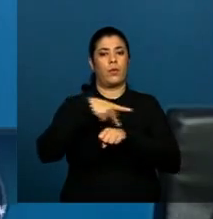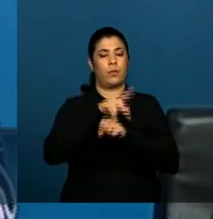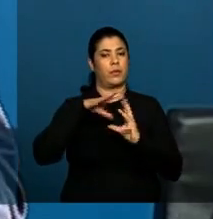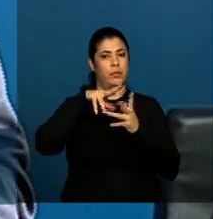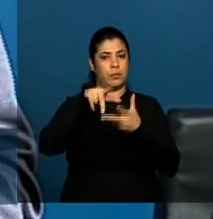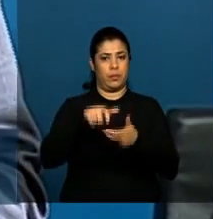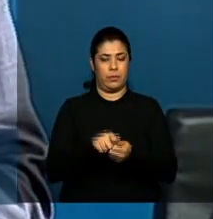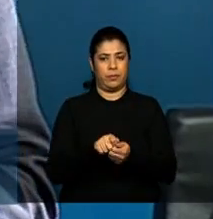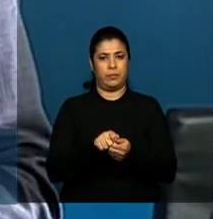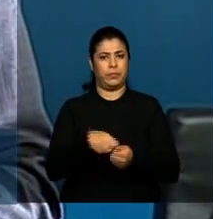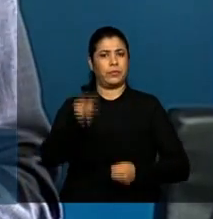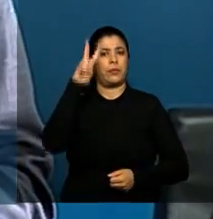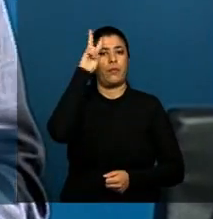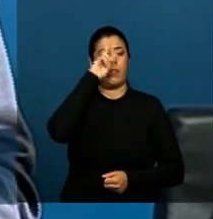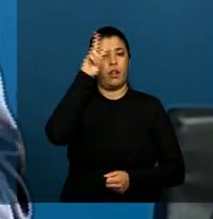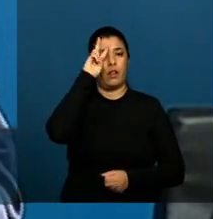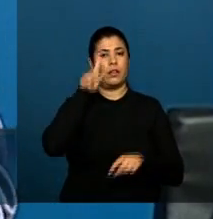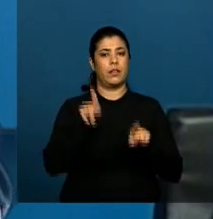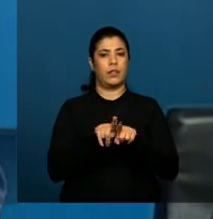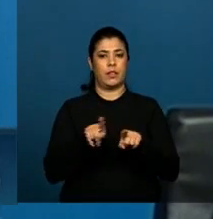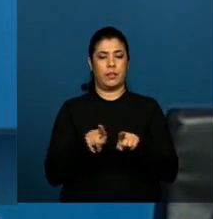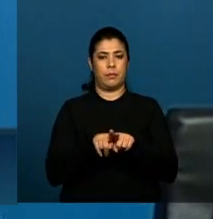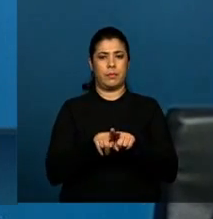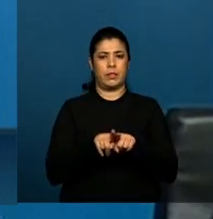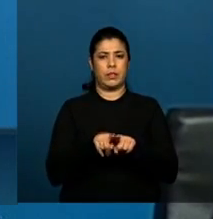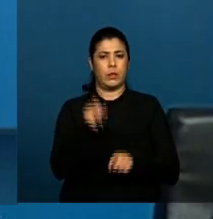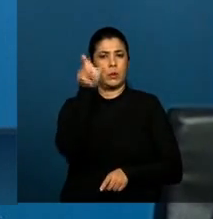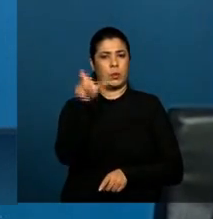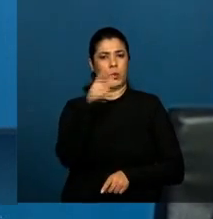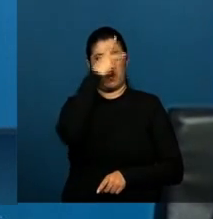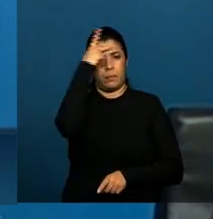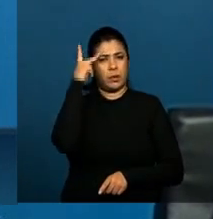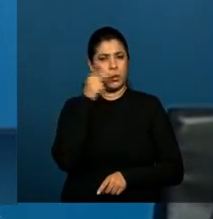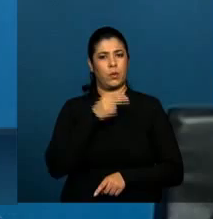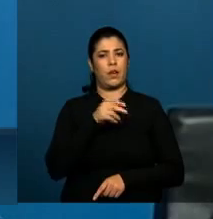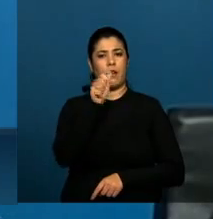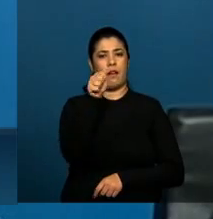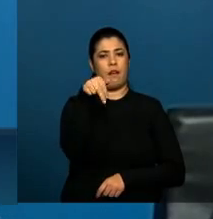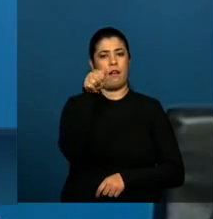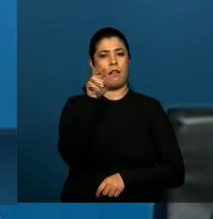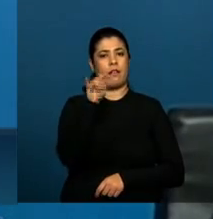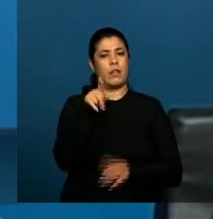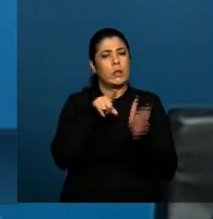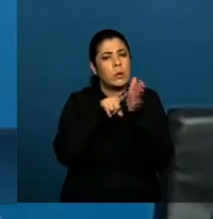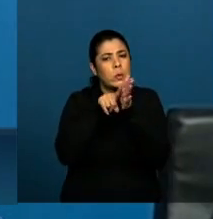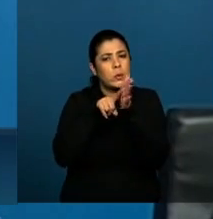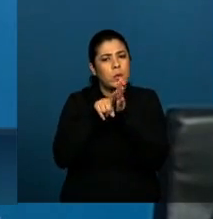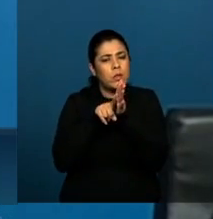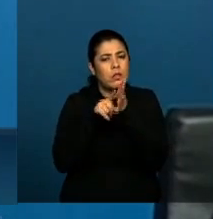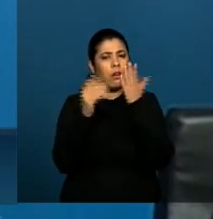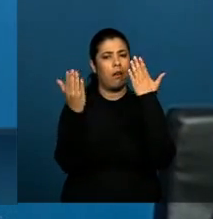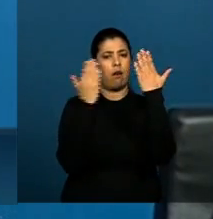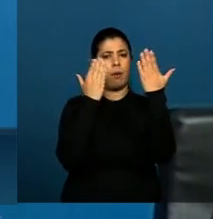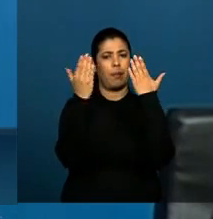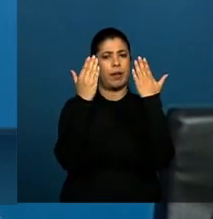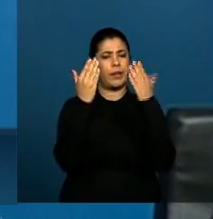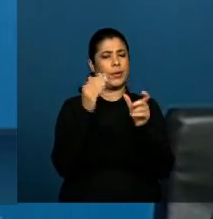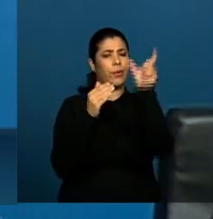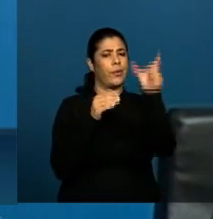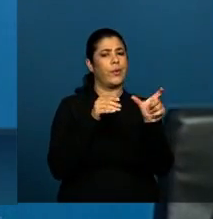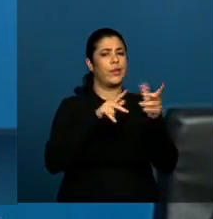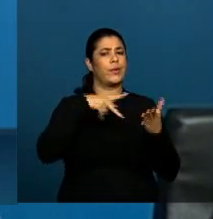E me lembro de um analista que chegava a comparar a aprovação do marco civil no Brasil